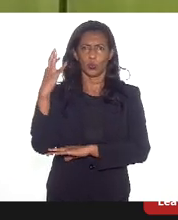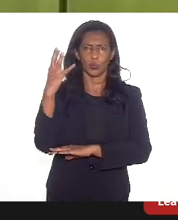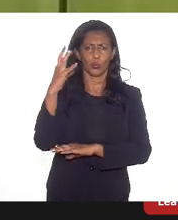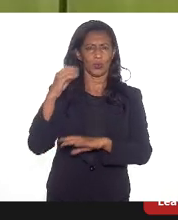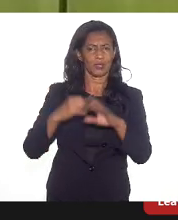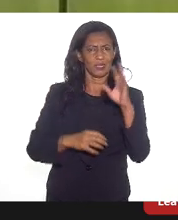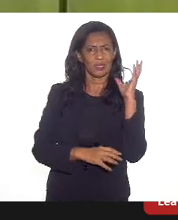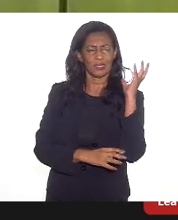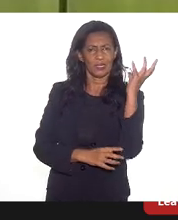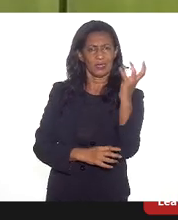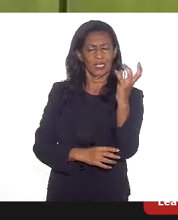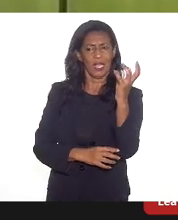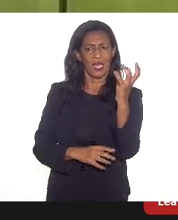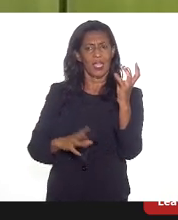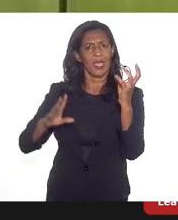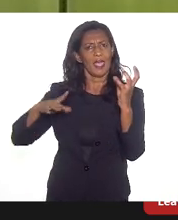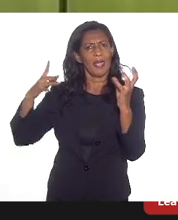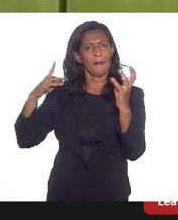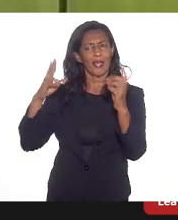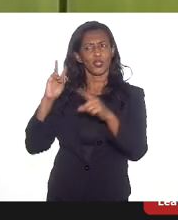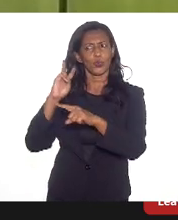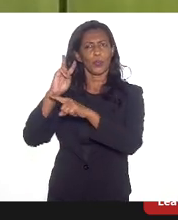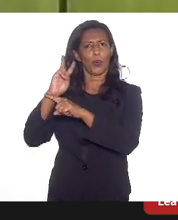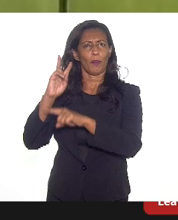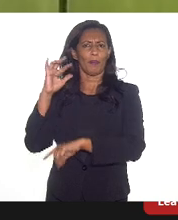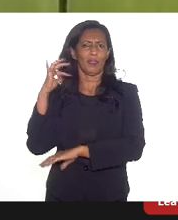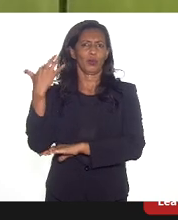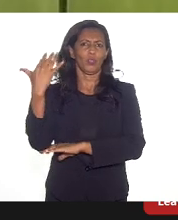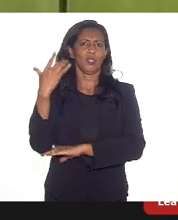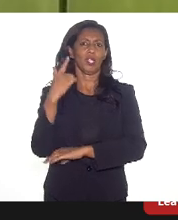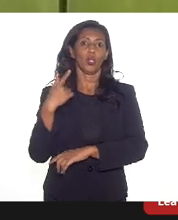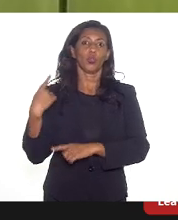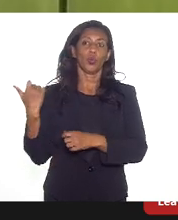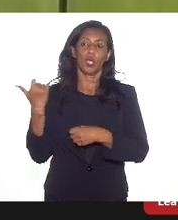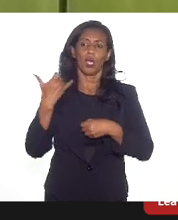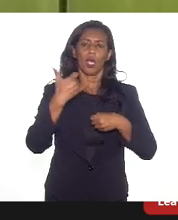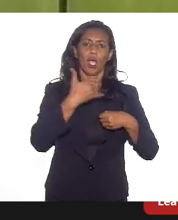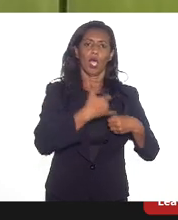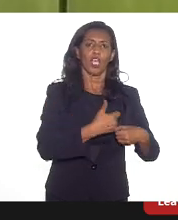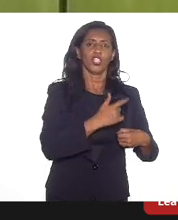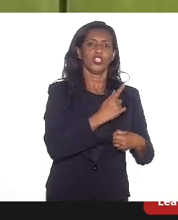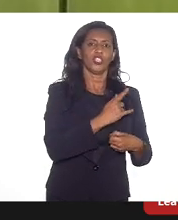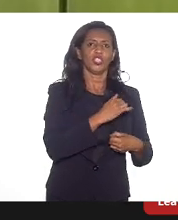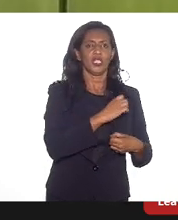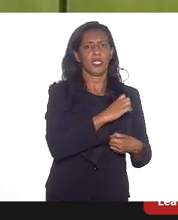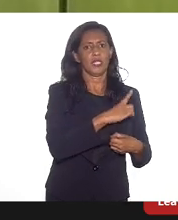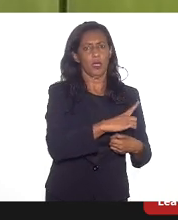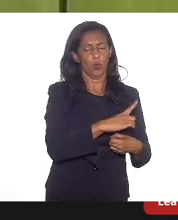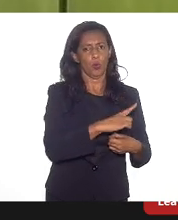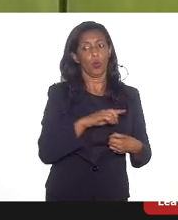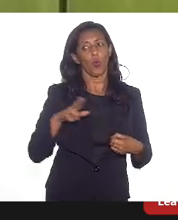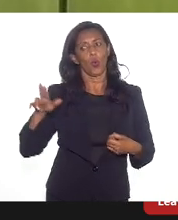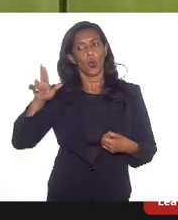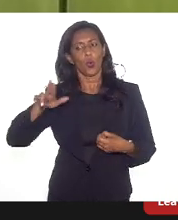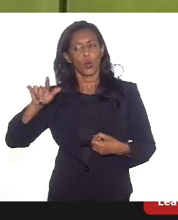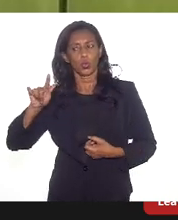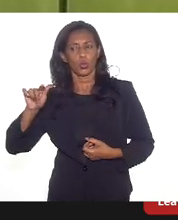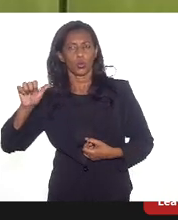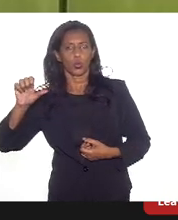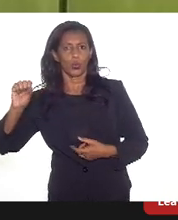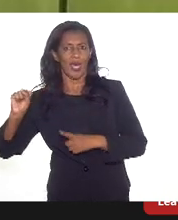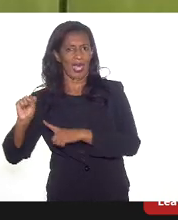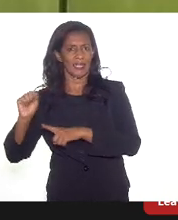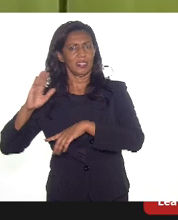termos a diesel, que estava implantado aqui antigamente. O uso do gás como energia é muito mais